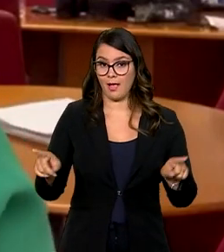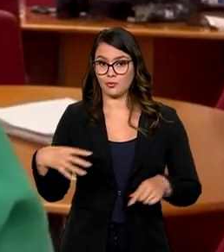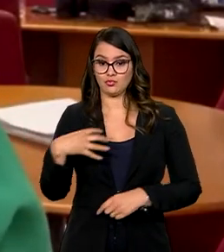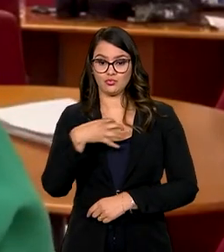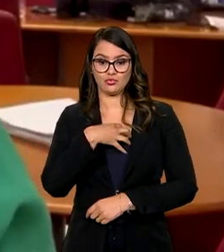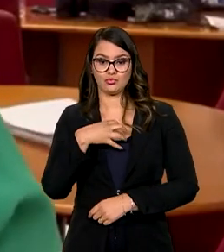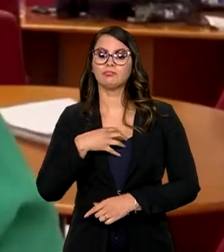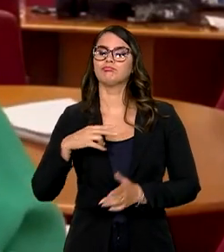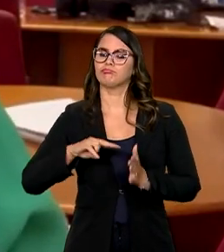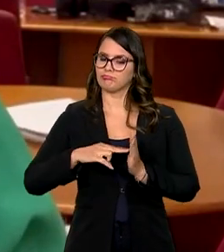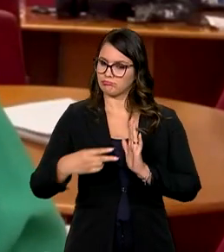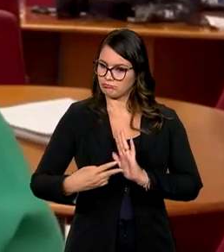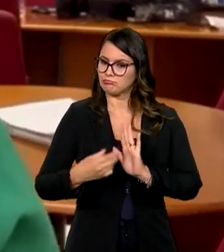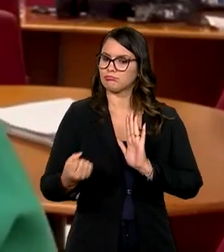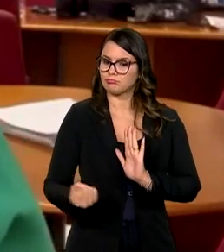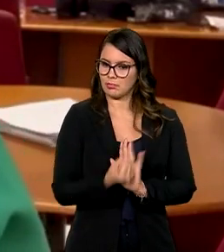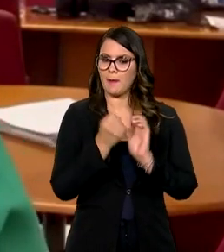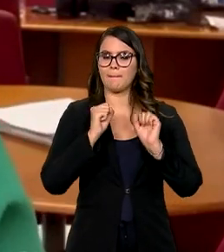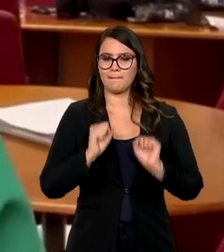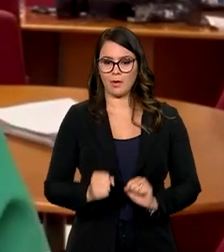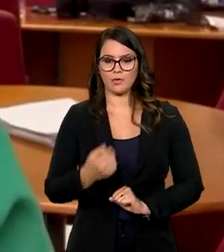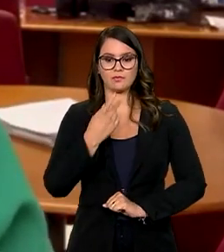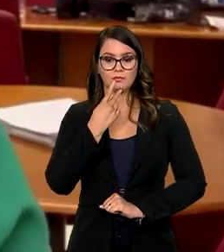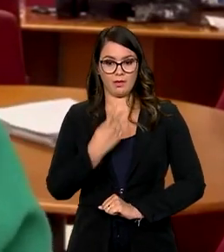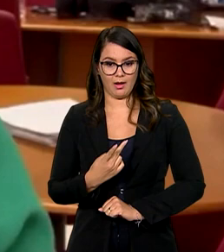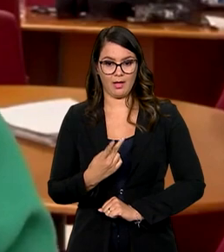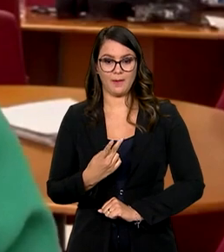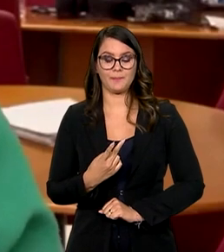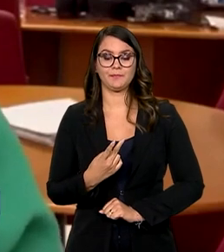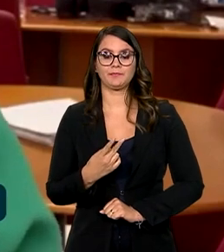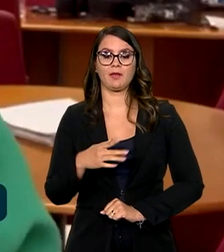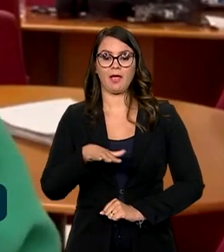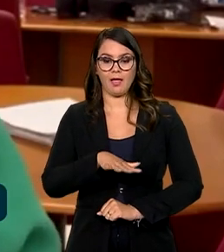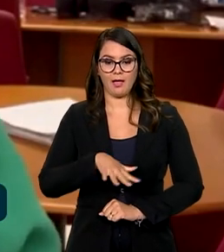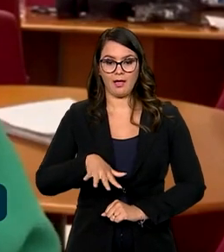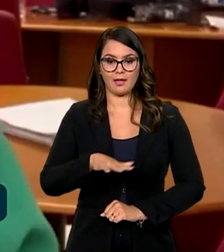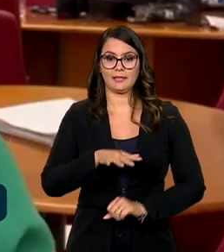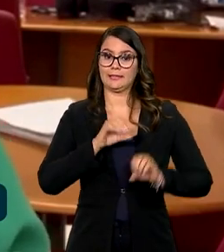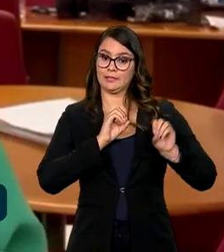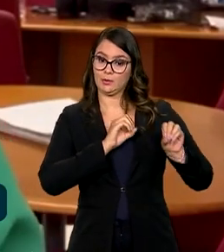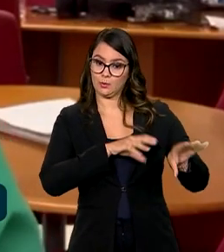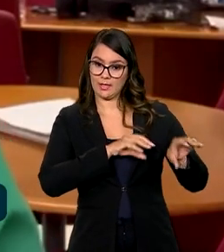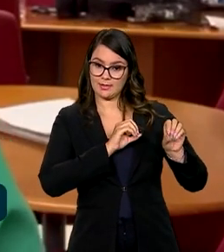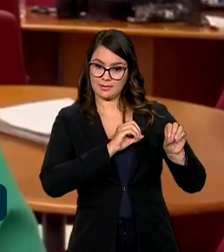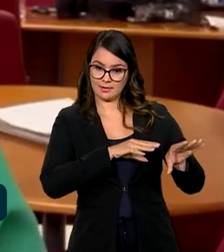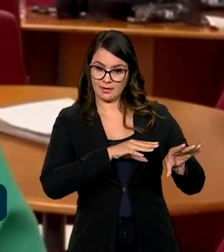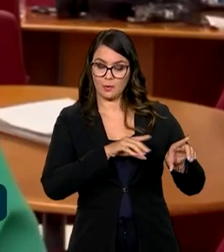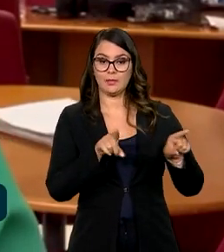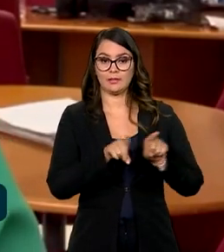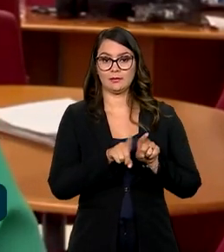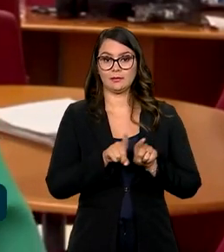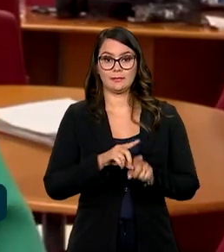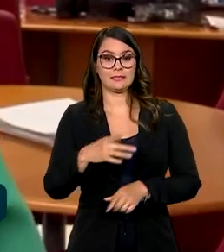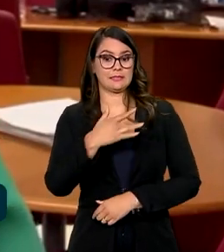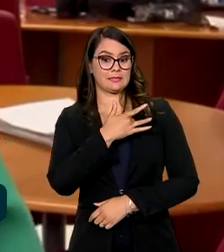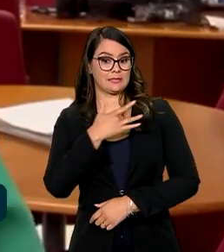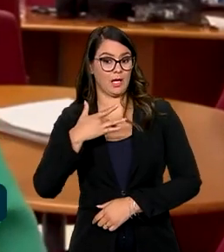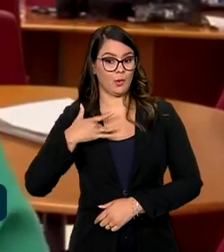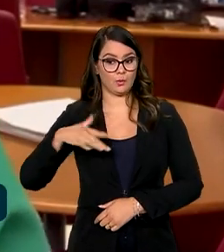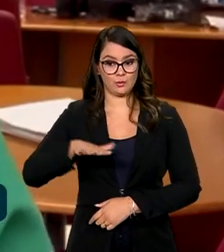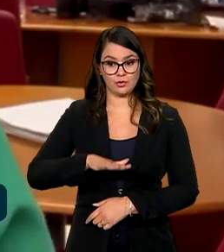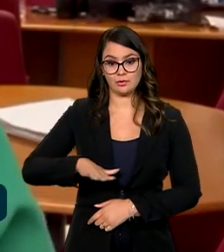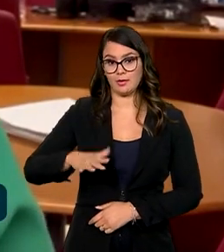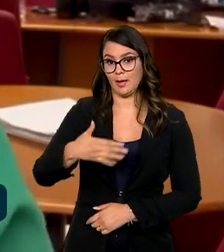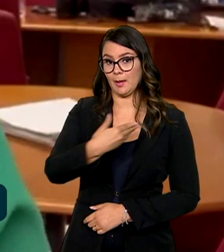significativa podemos destacar os segmentos da educação e da saúde do setor